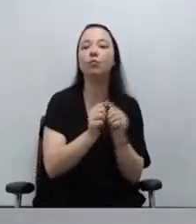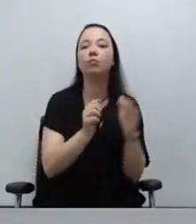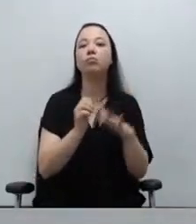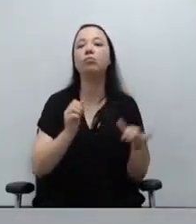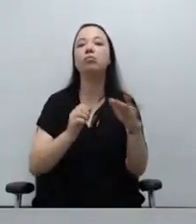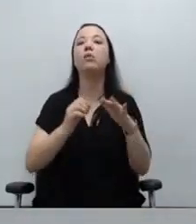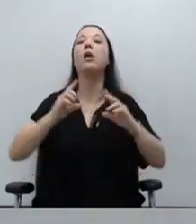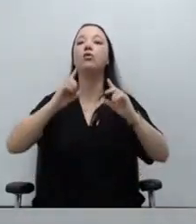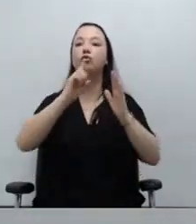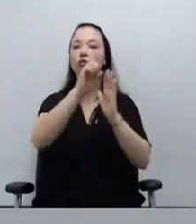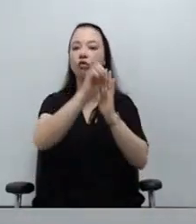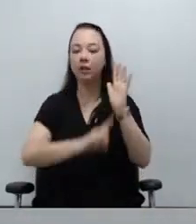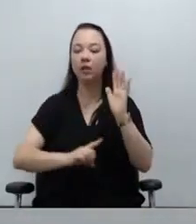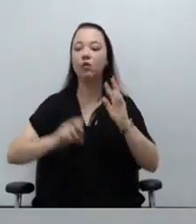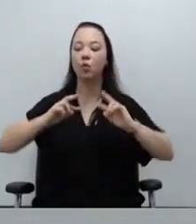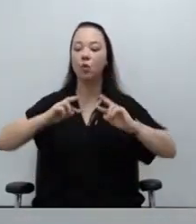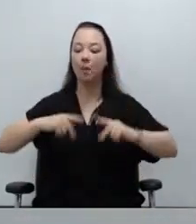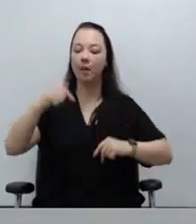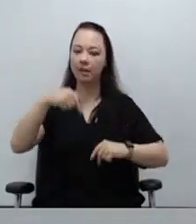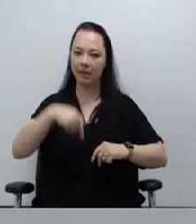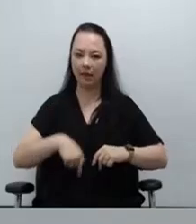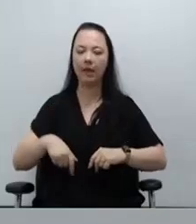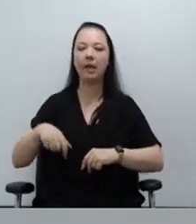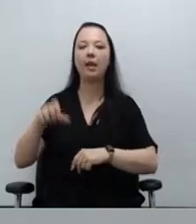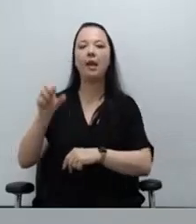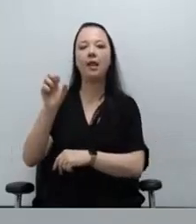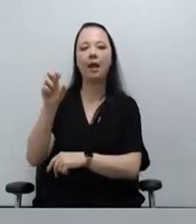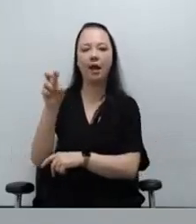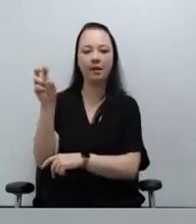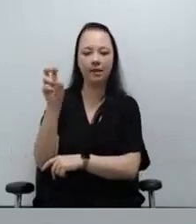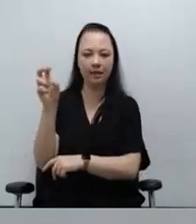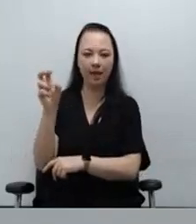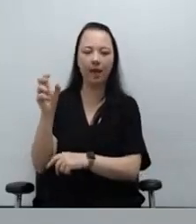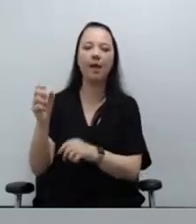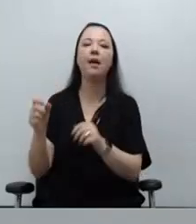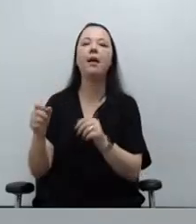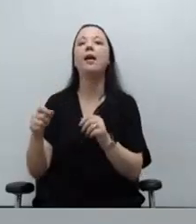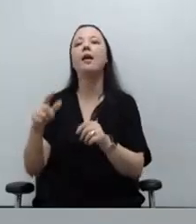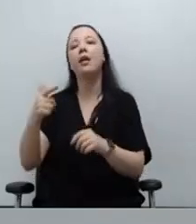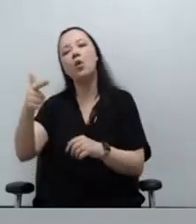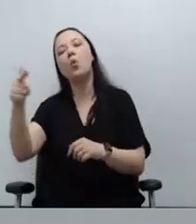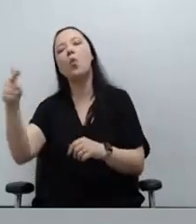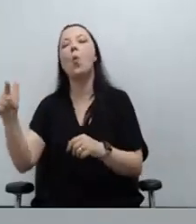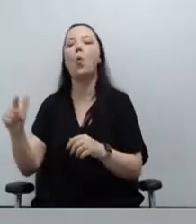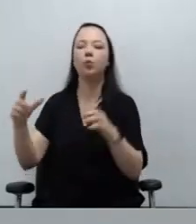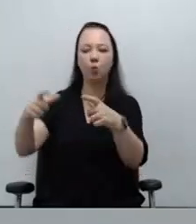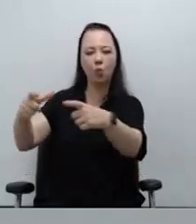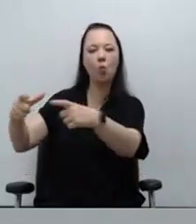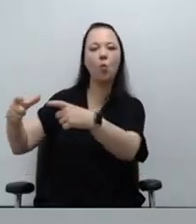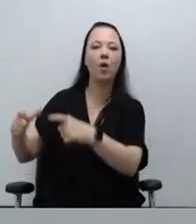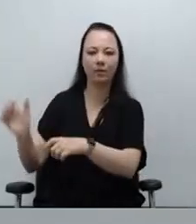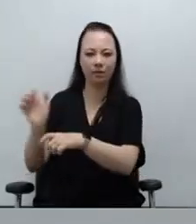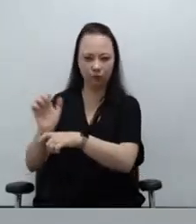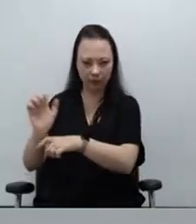na Praça da Sé e em outros equipamentos de outras cidades aqui do Estado.